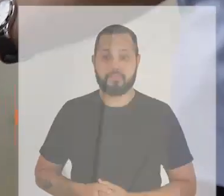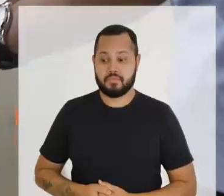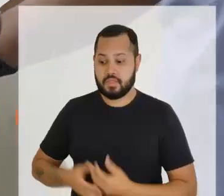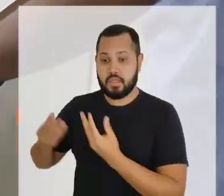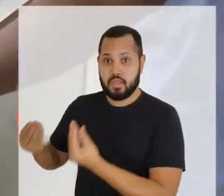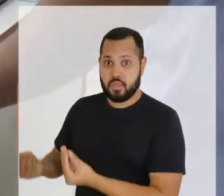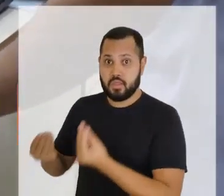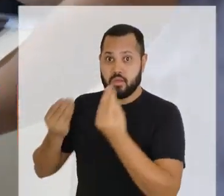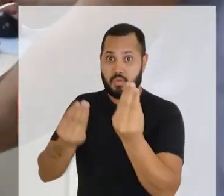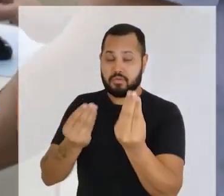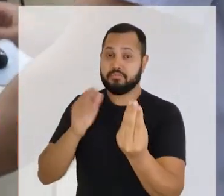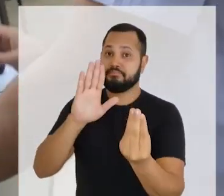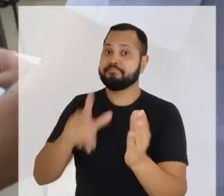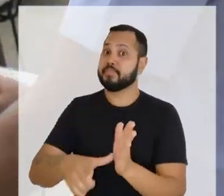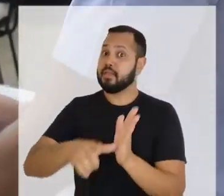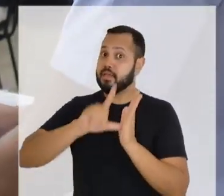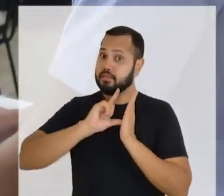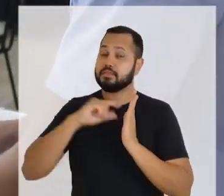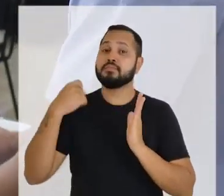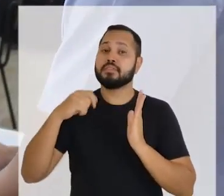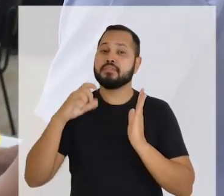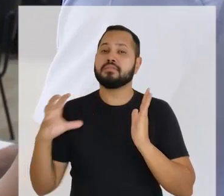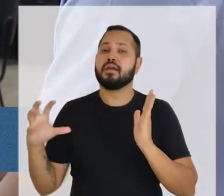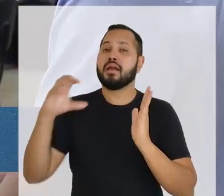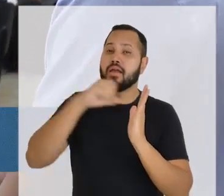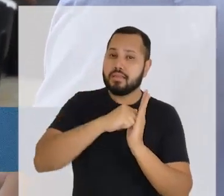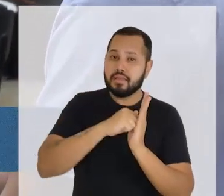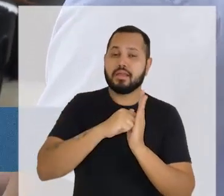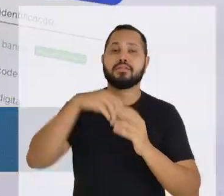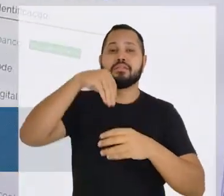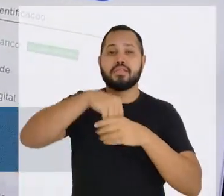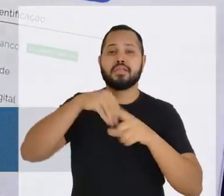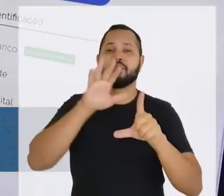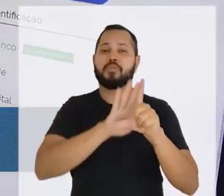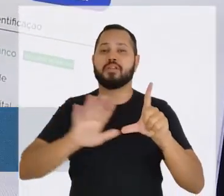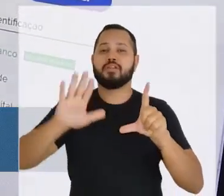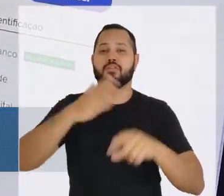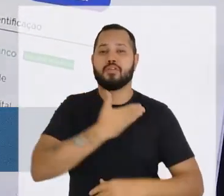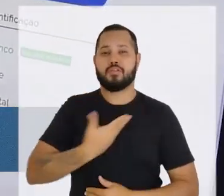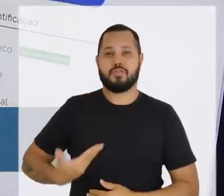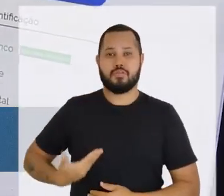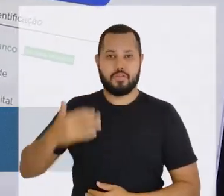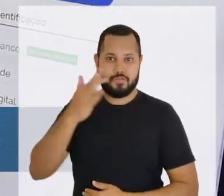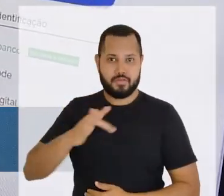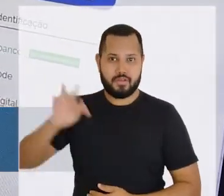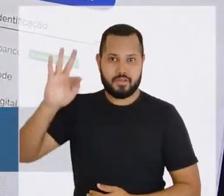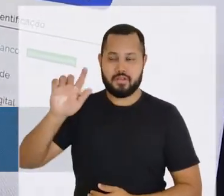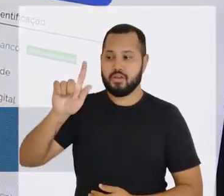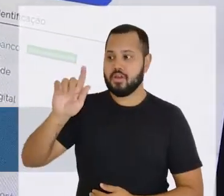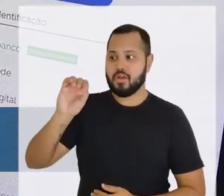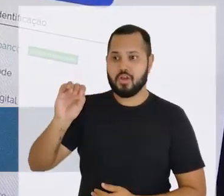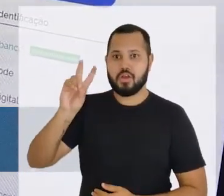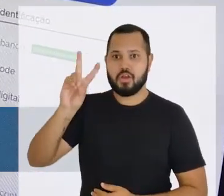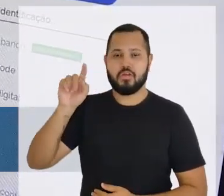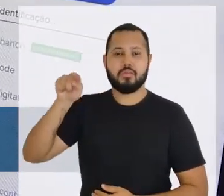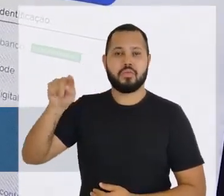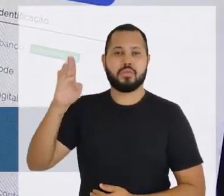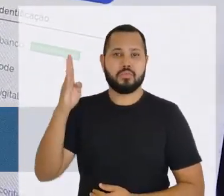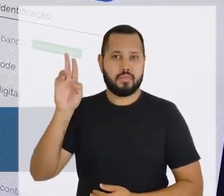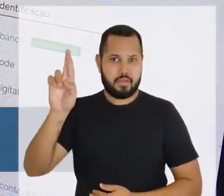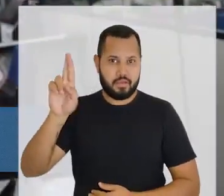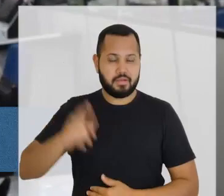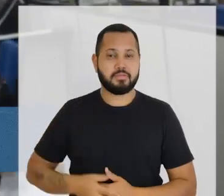Antes de realizar a doação, é necessário fazer um cadastro na plataforma do governo federal, gov.br.